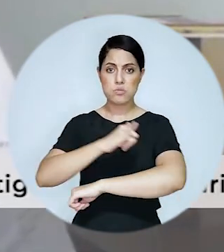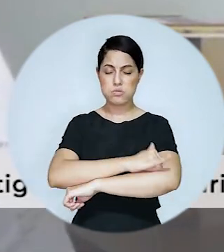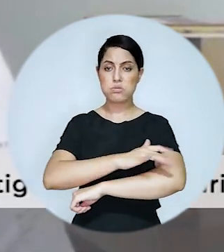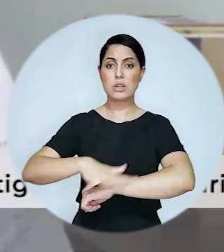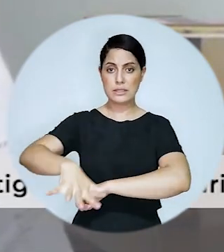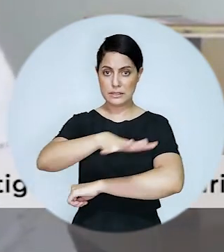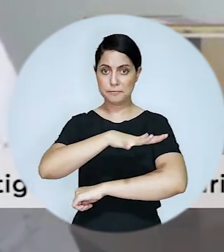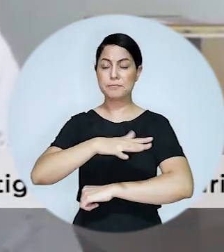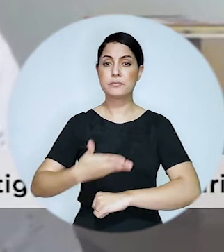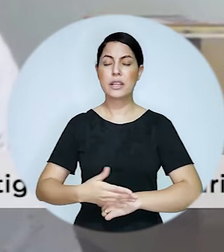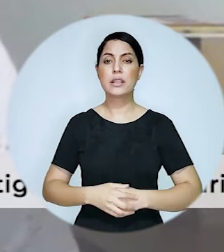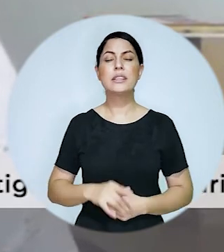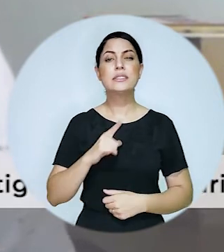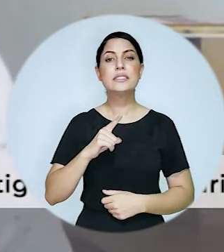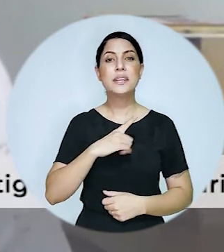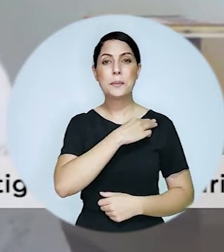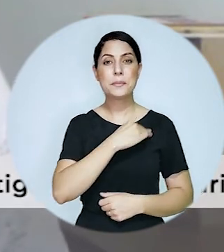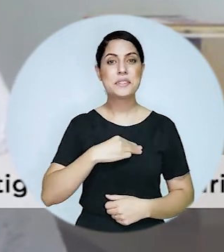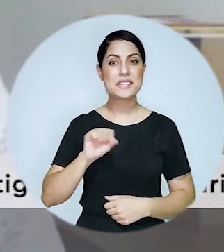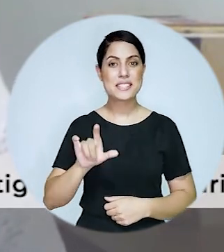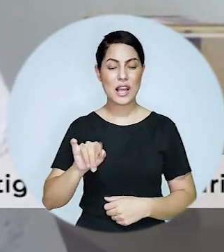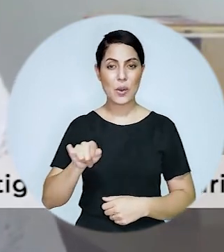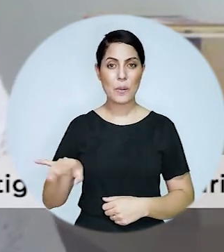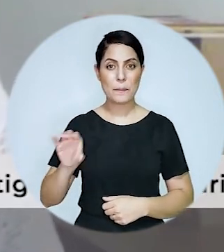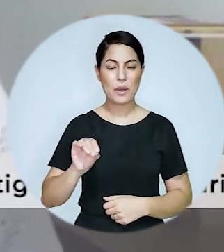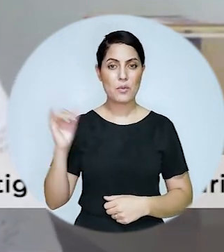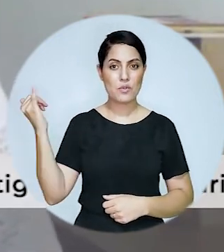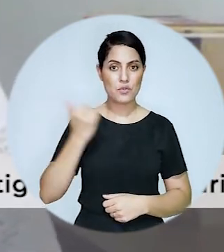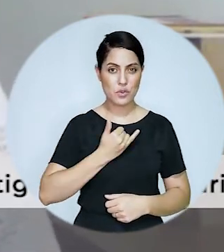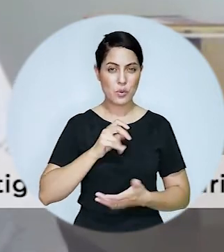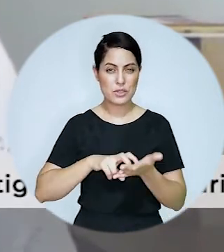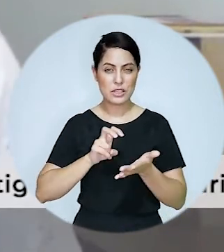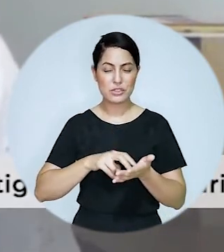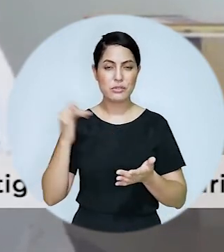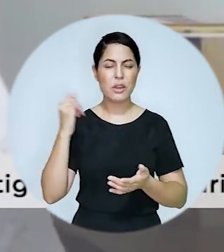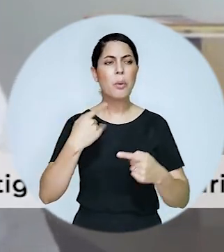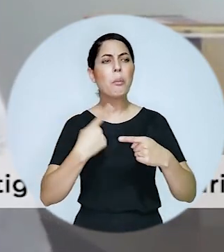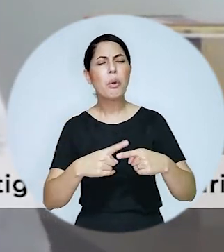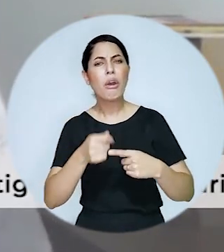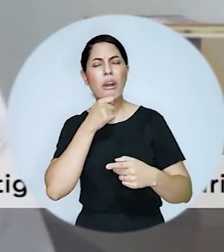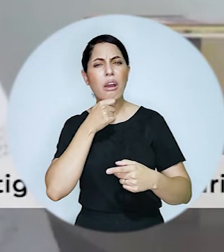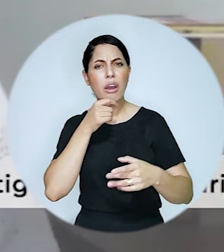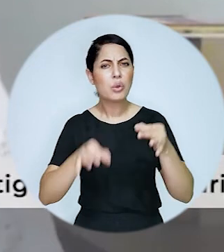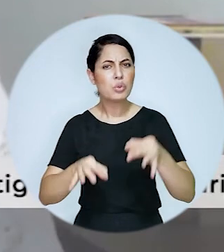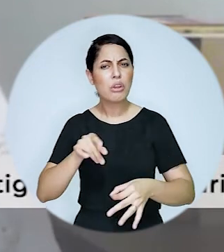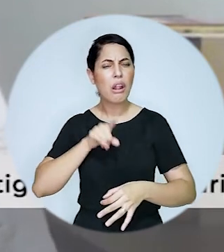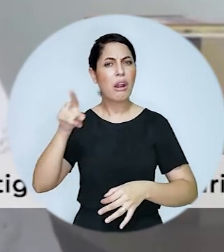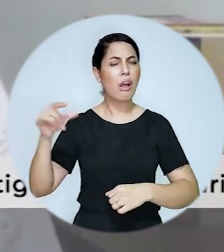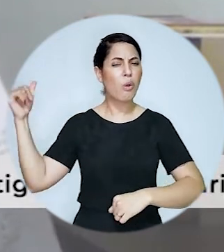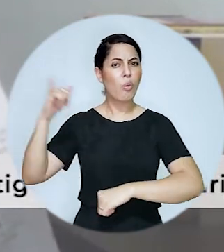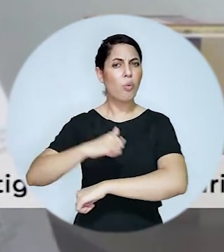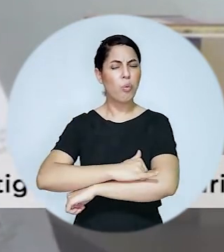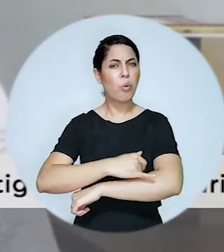que enfim até o ministro Salomão ressaltou mais cedo que a gente não entende porque que eles continuam nos aeroportos até